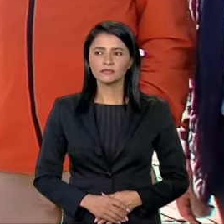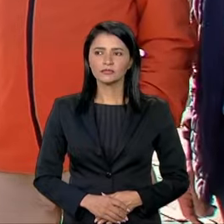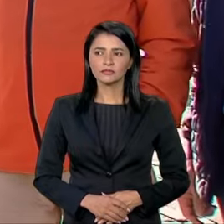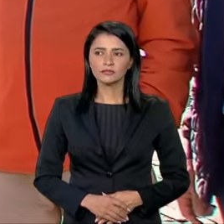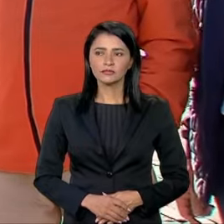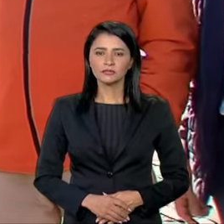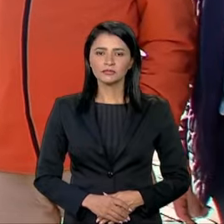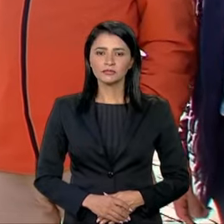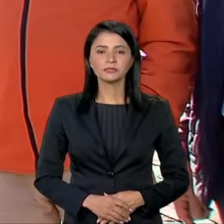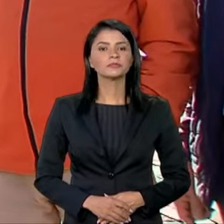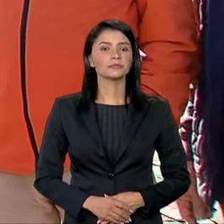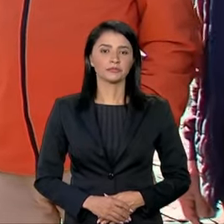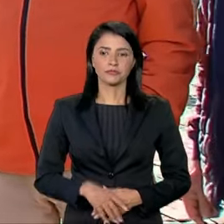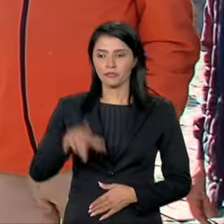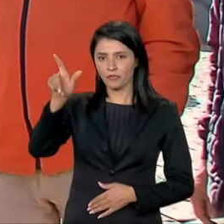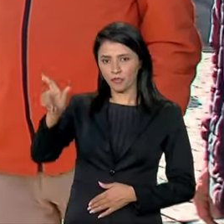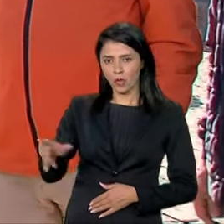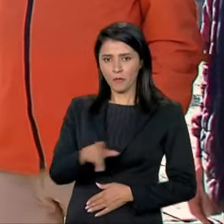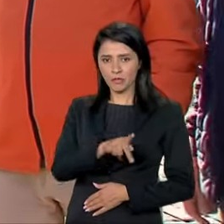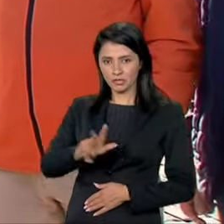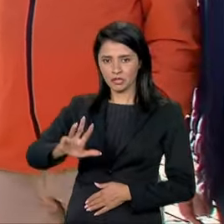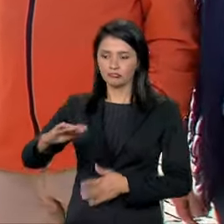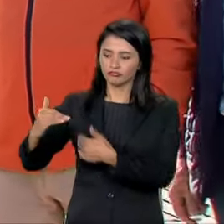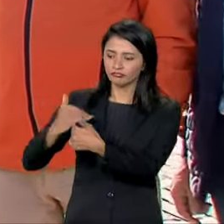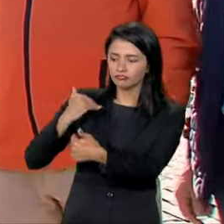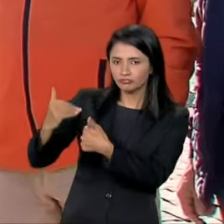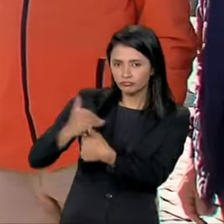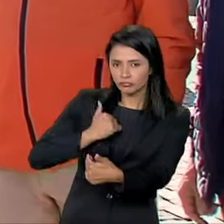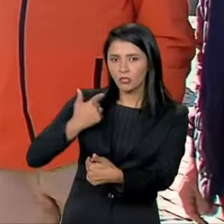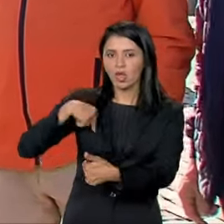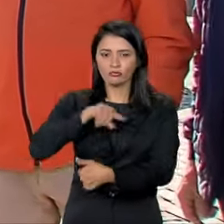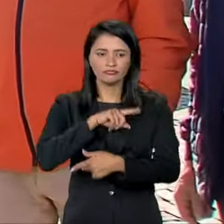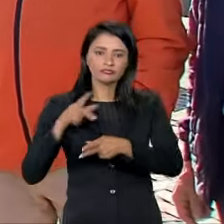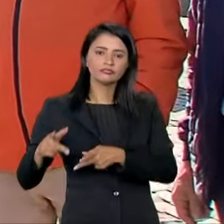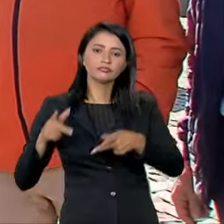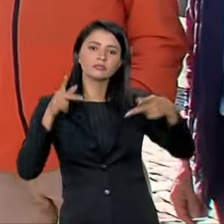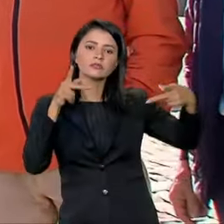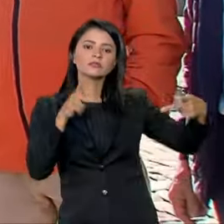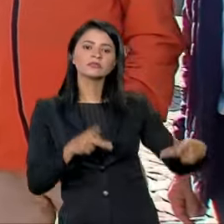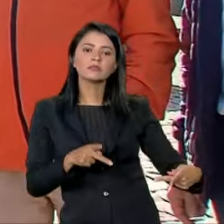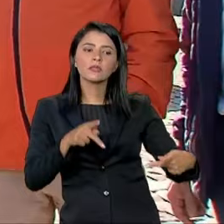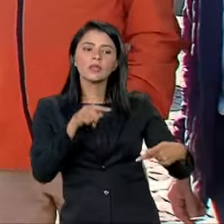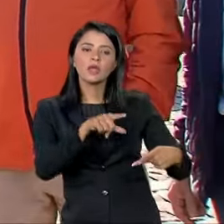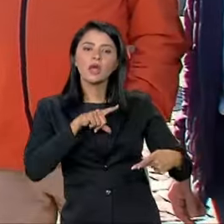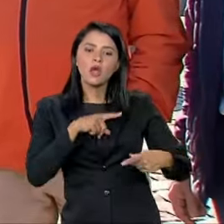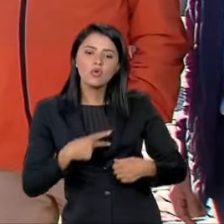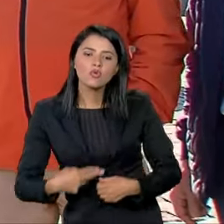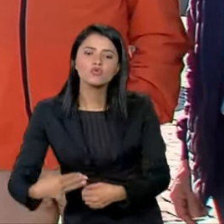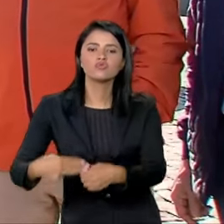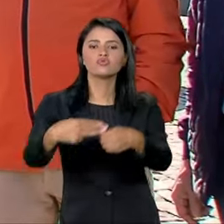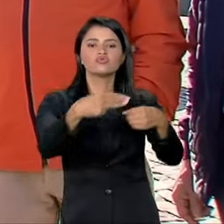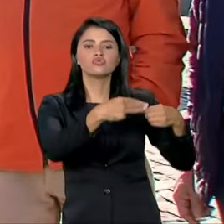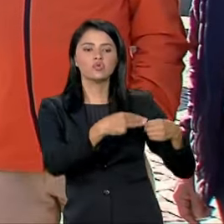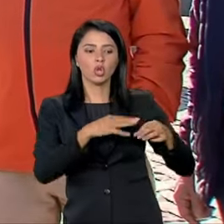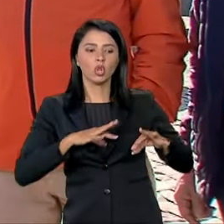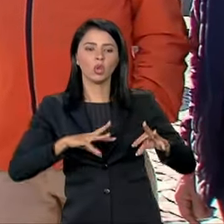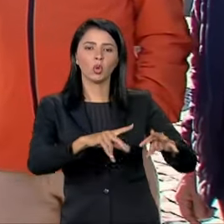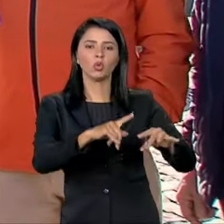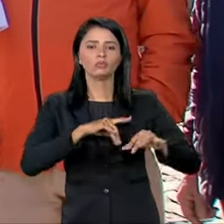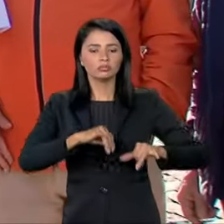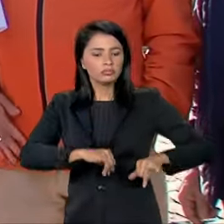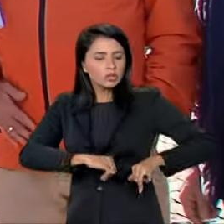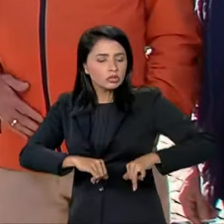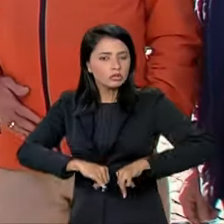Por orientação do presidente Lula, nós estamos visitando todos os municípios que foram